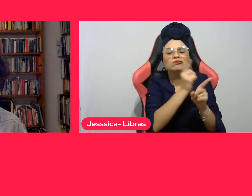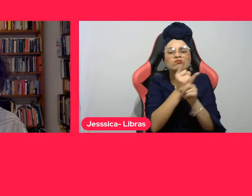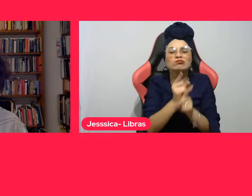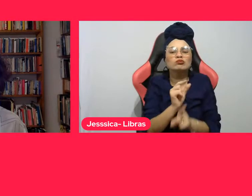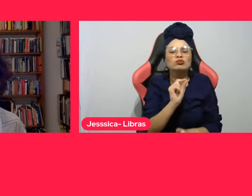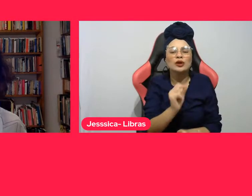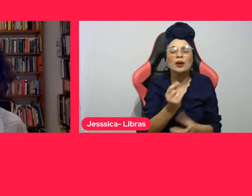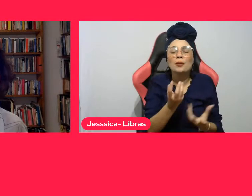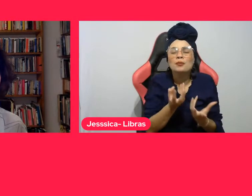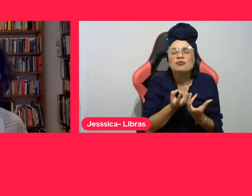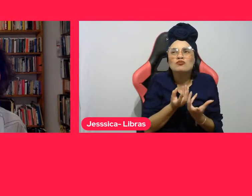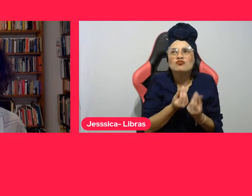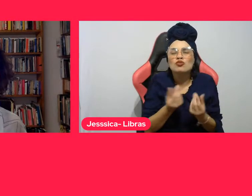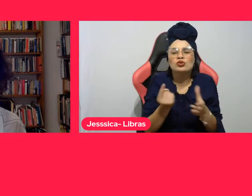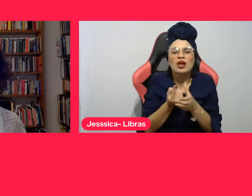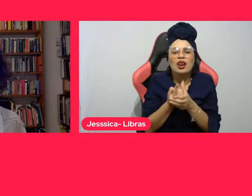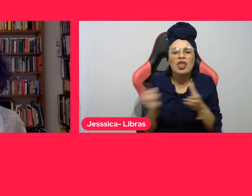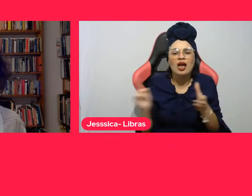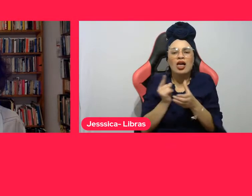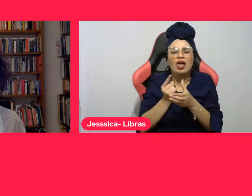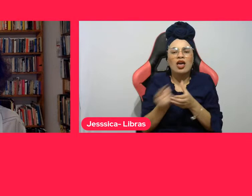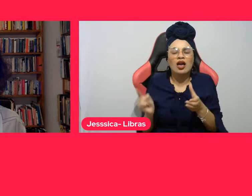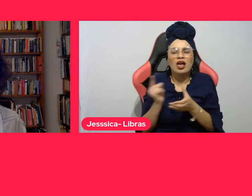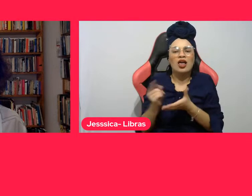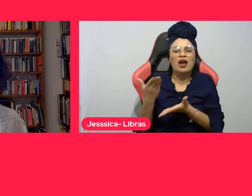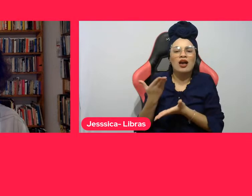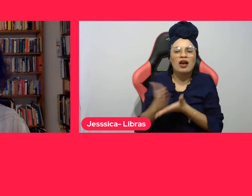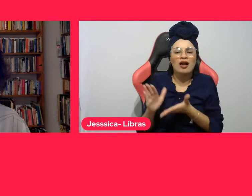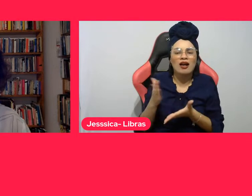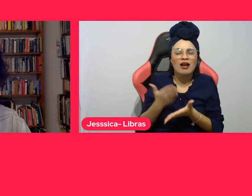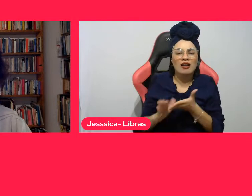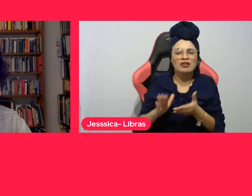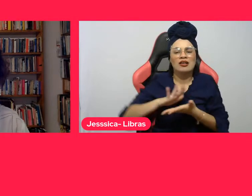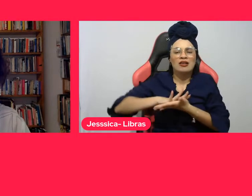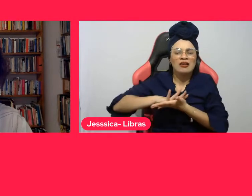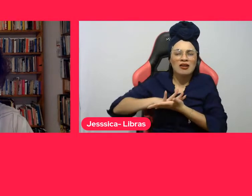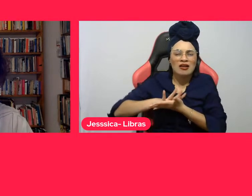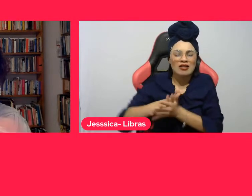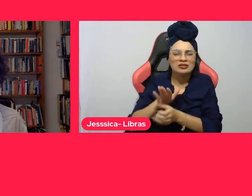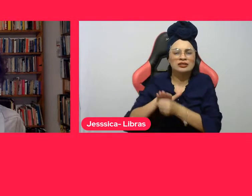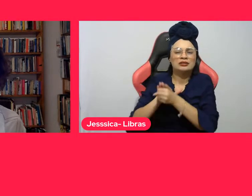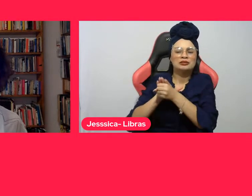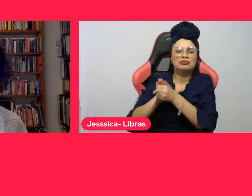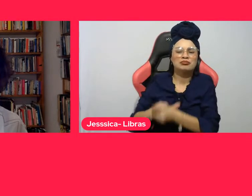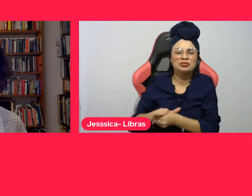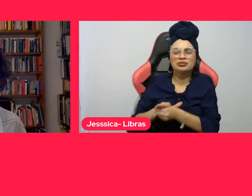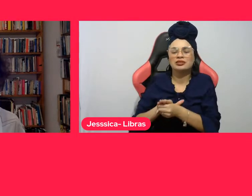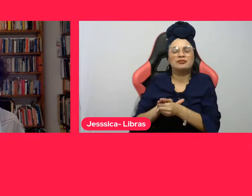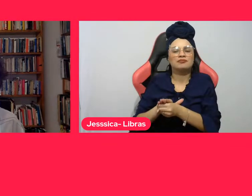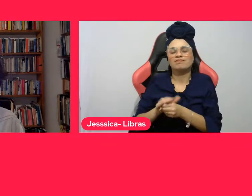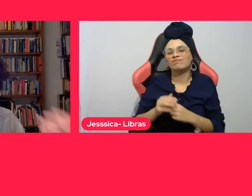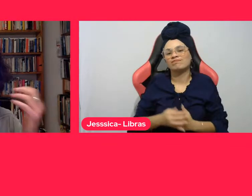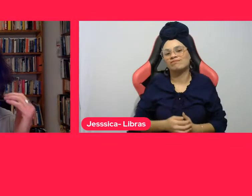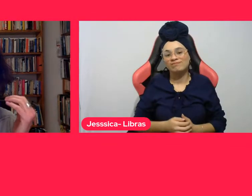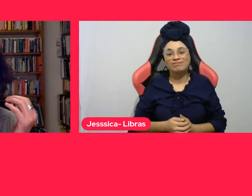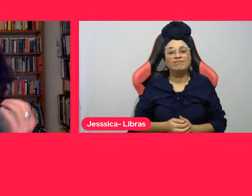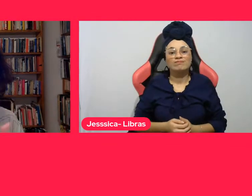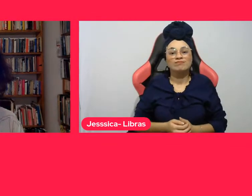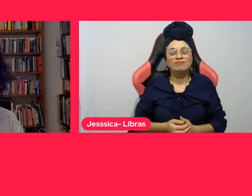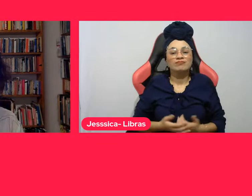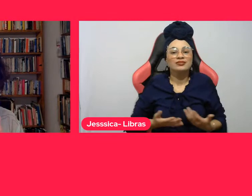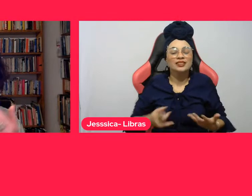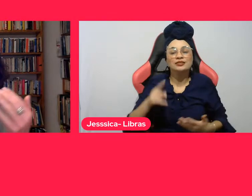segregação e intolerância. Nela, a convivência entre os diferentes é